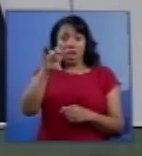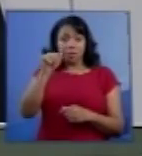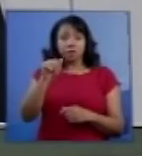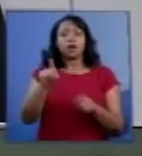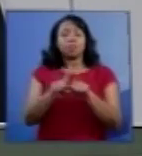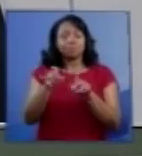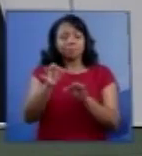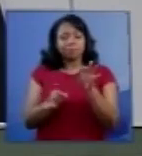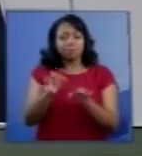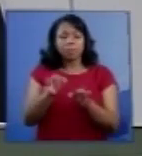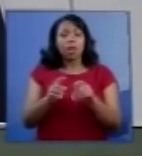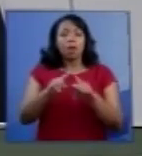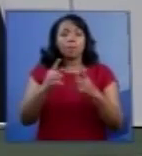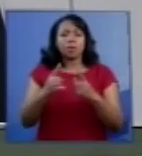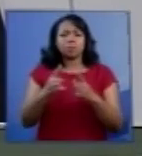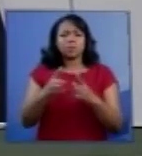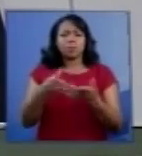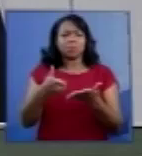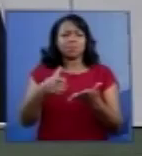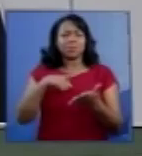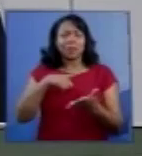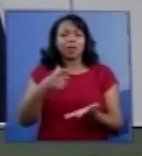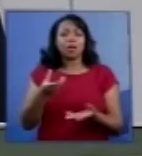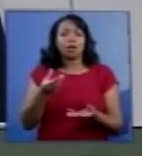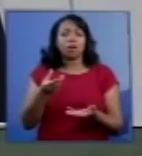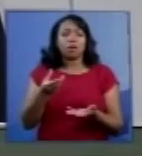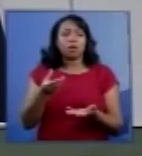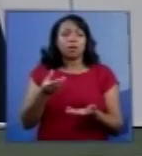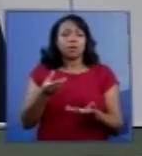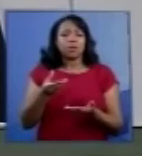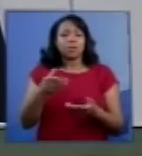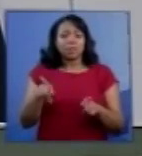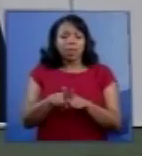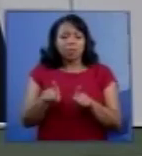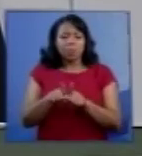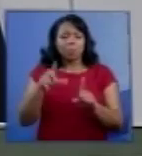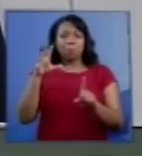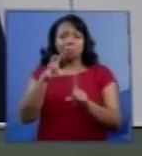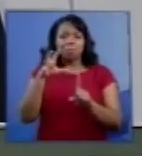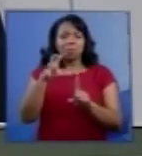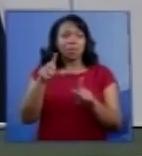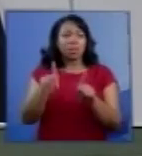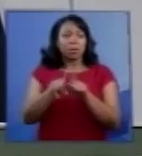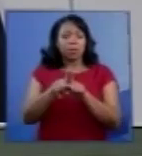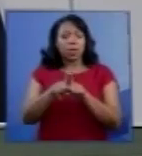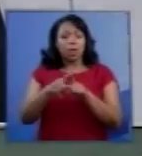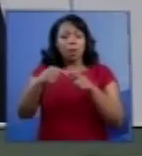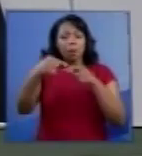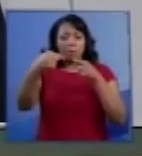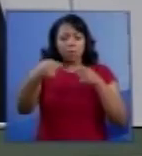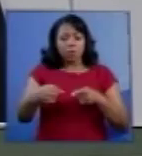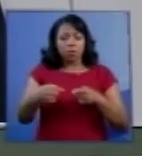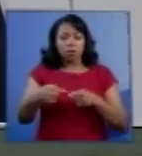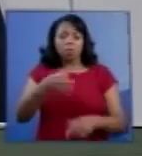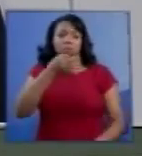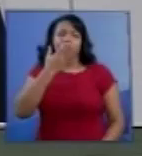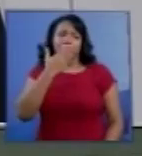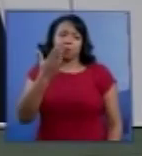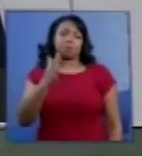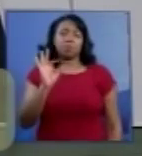não devemos ter, portanto, manifestações nem pró, nem contra